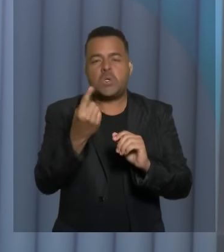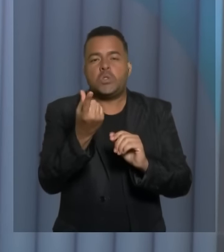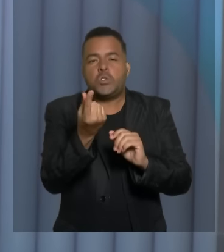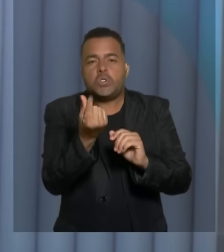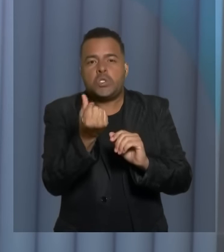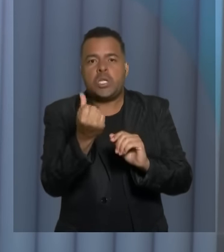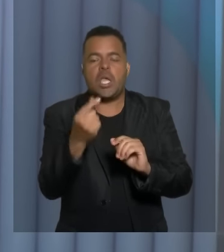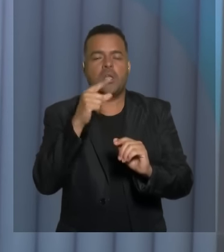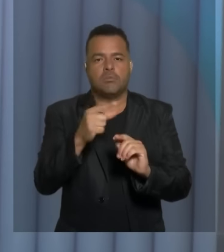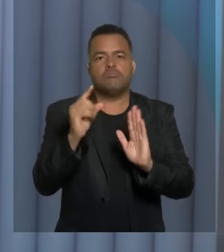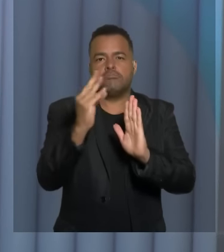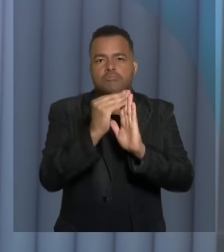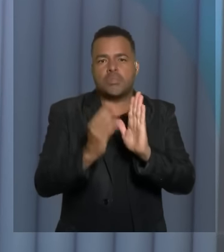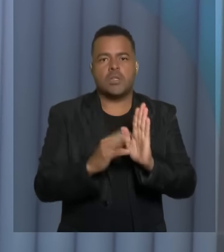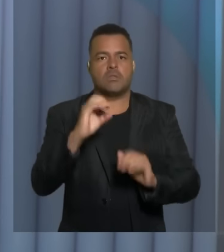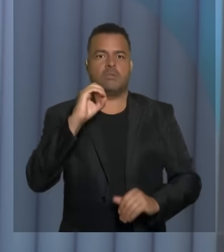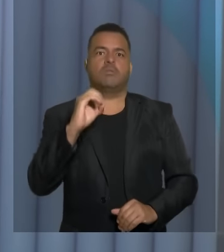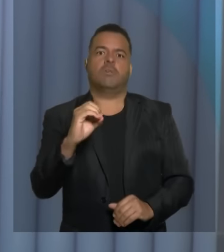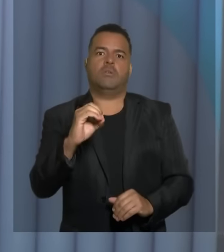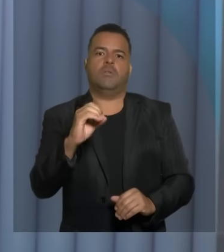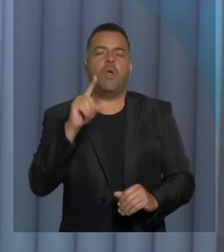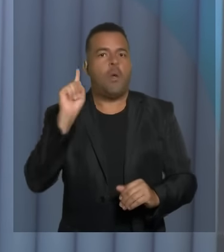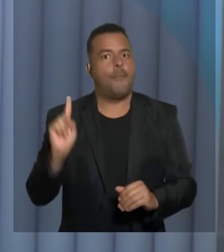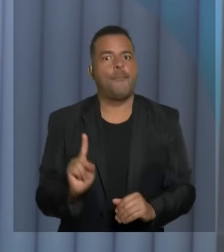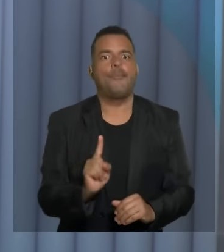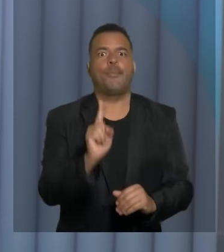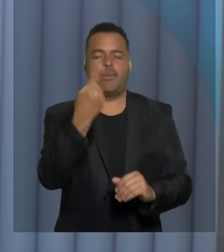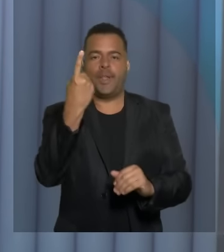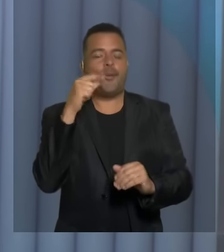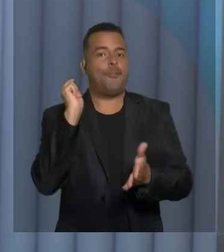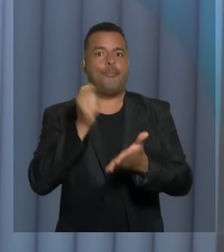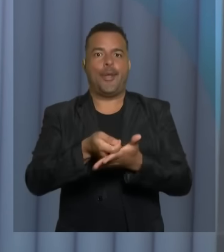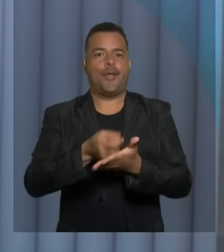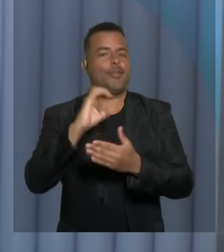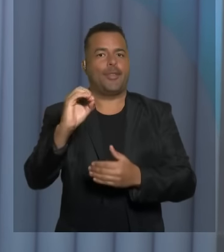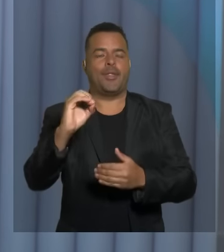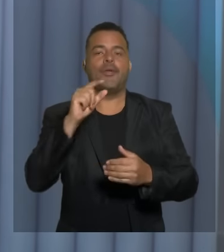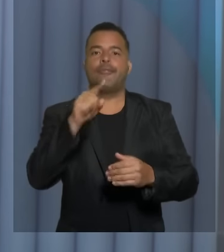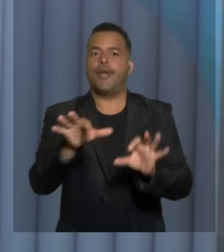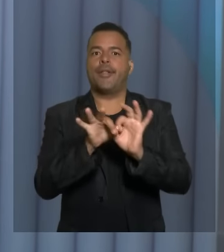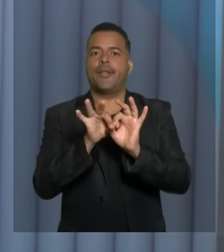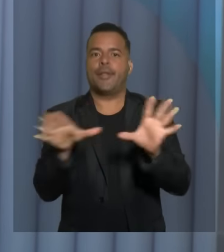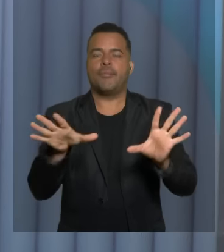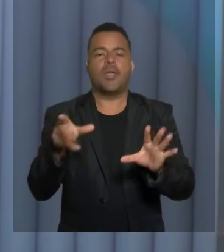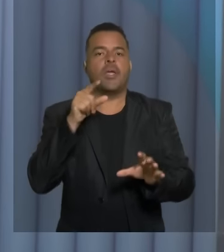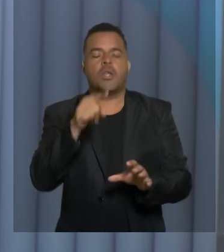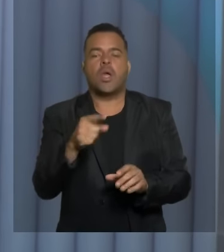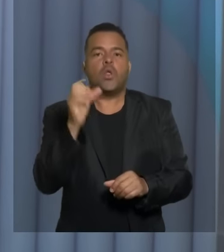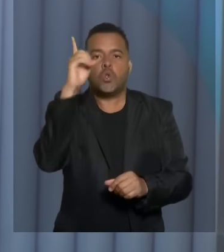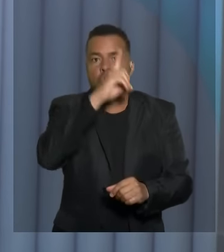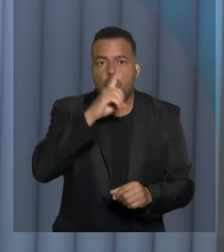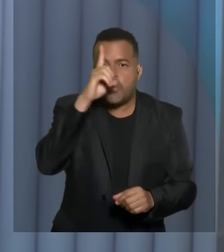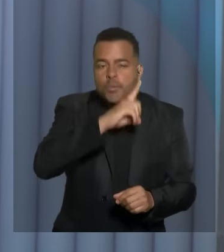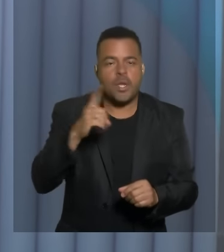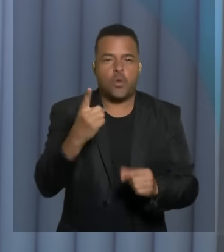de forma pioneira. Nós vamos, inicialmente, liberar o pagamento da tarifa aos domingos.